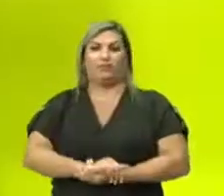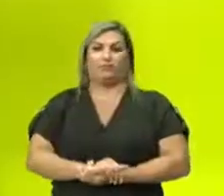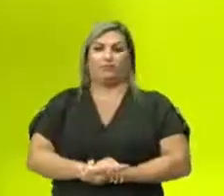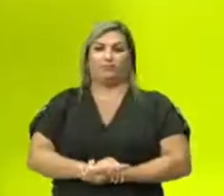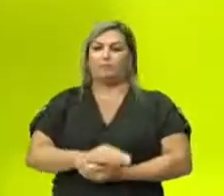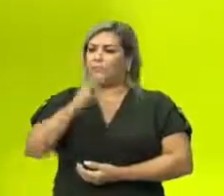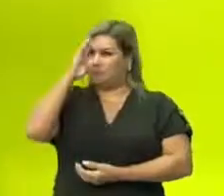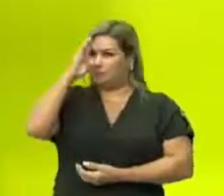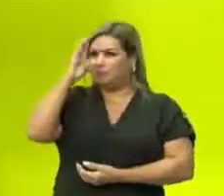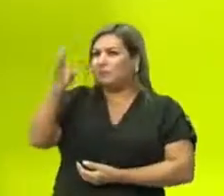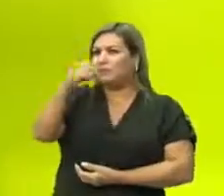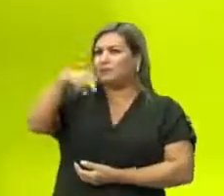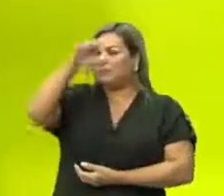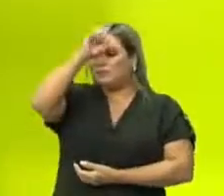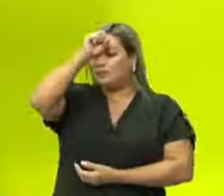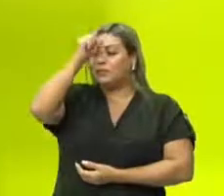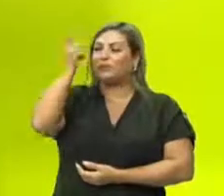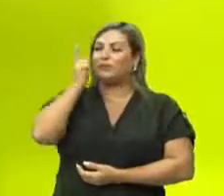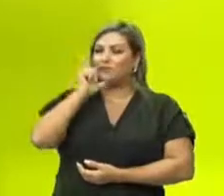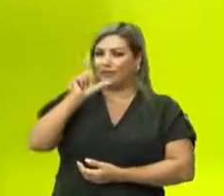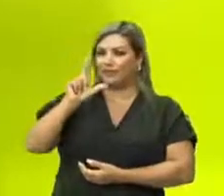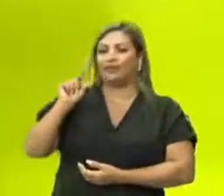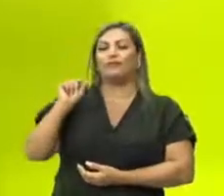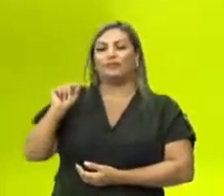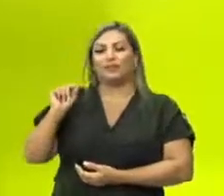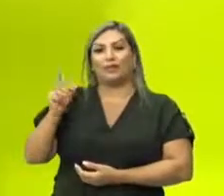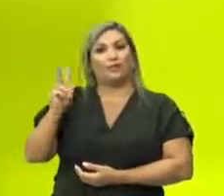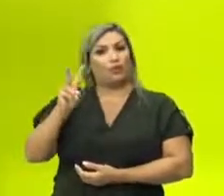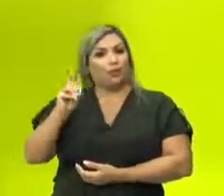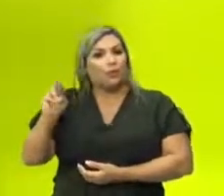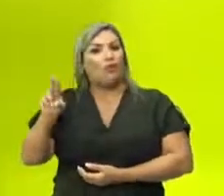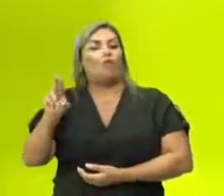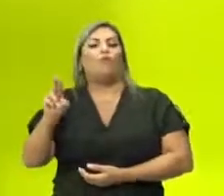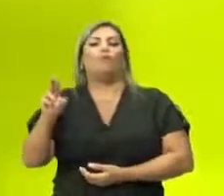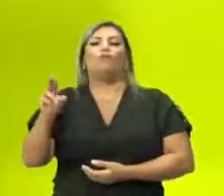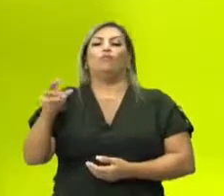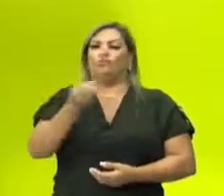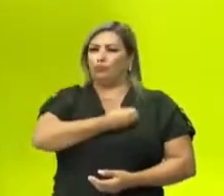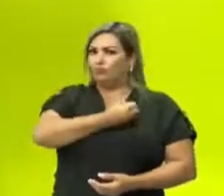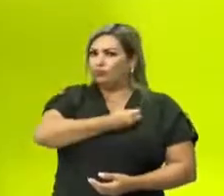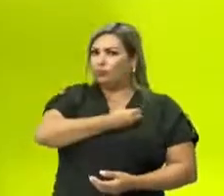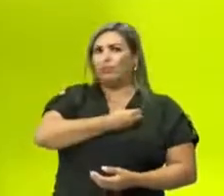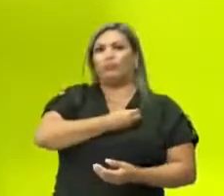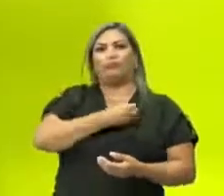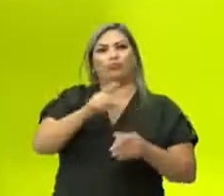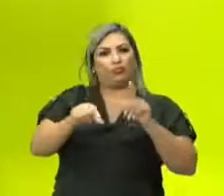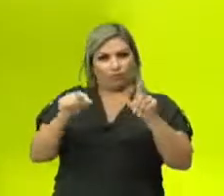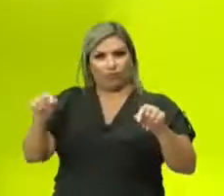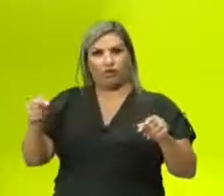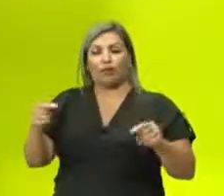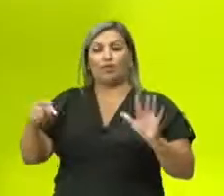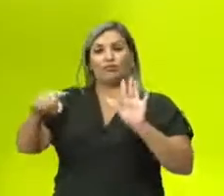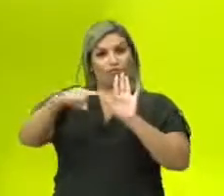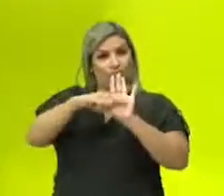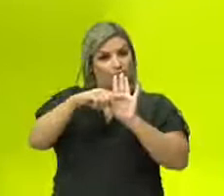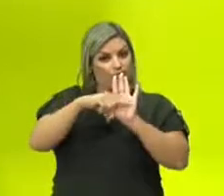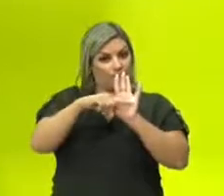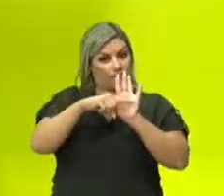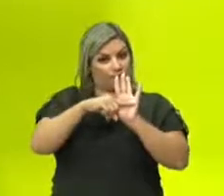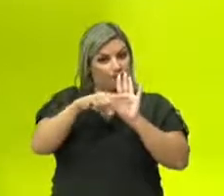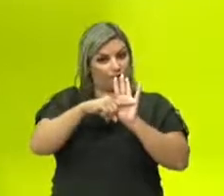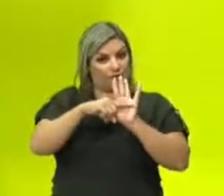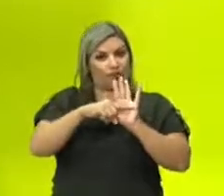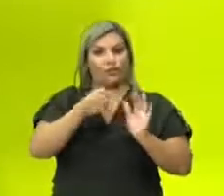A chave que você vai aprender. O que que é? Eu vou pegar o número de vértices, subtrair do